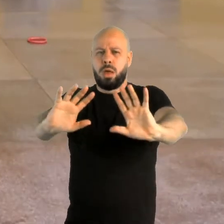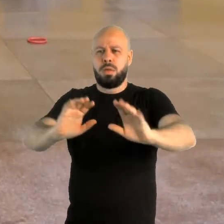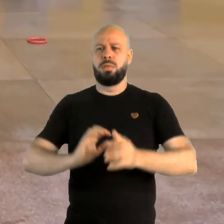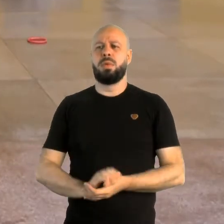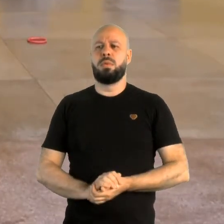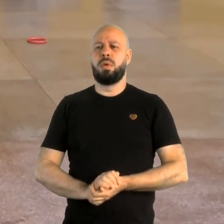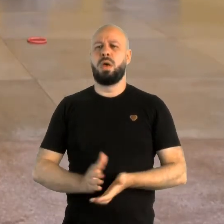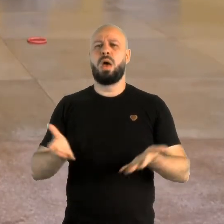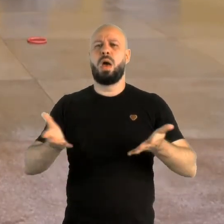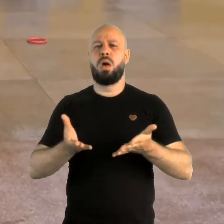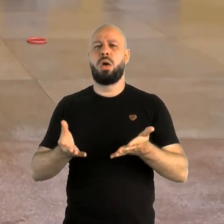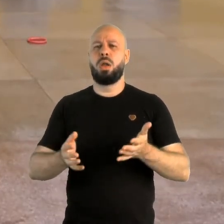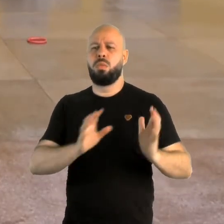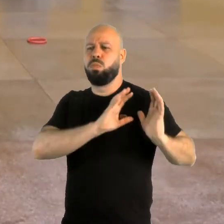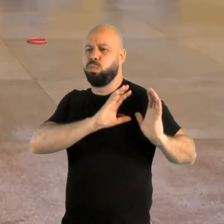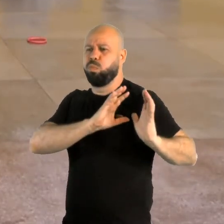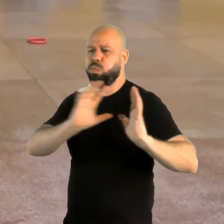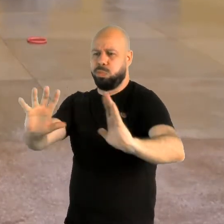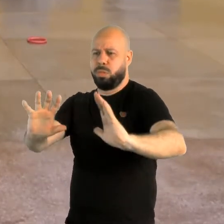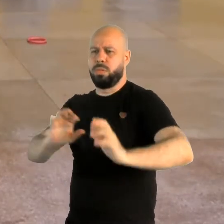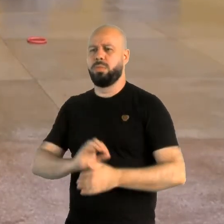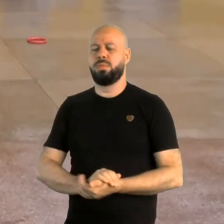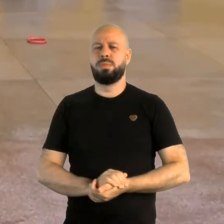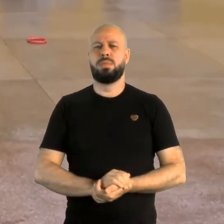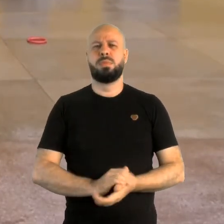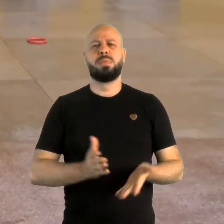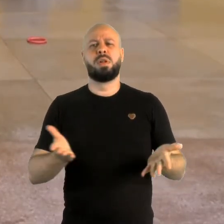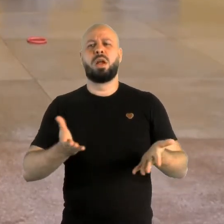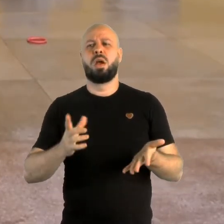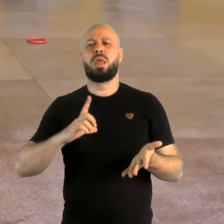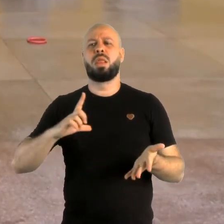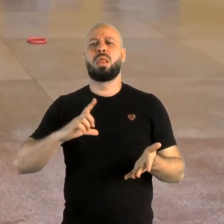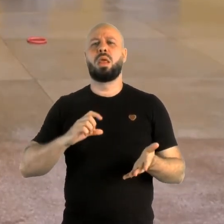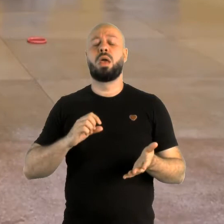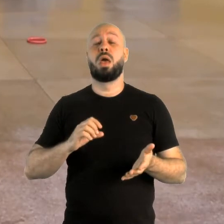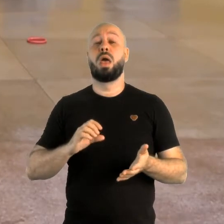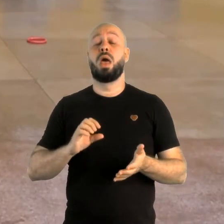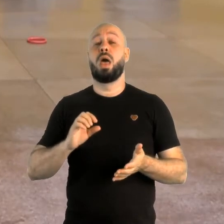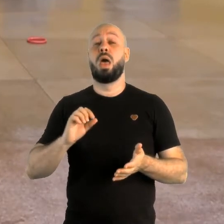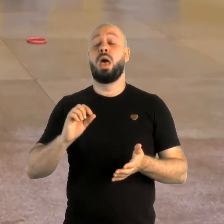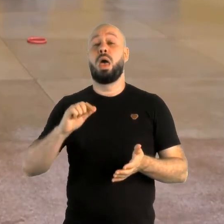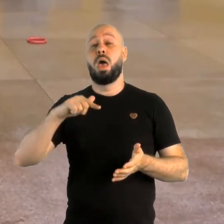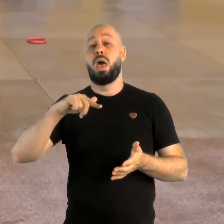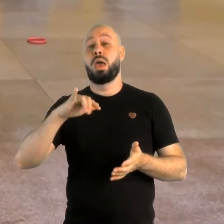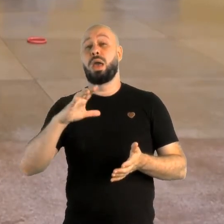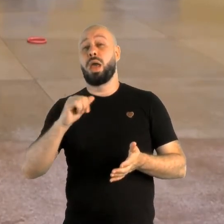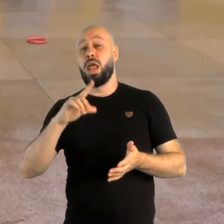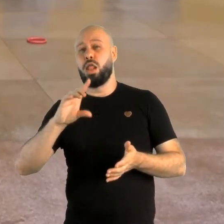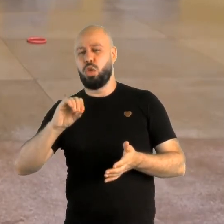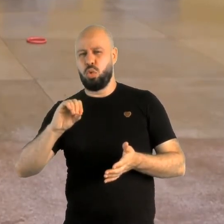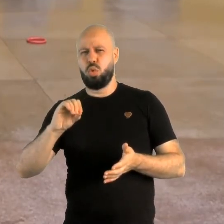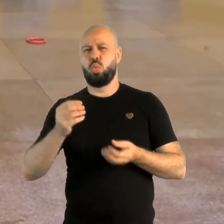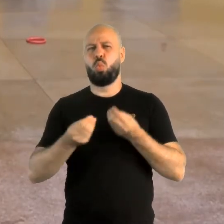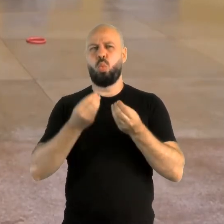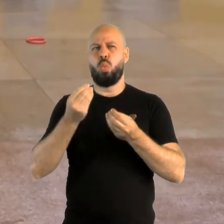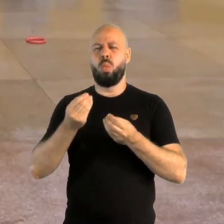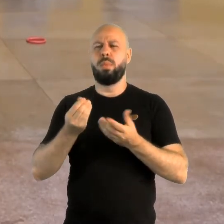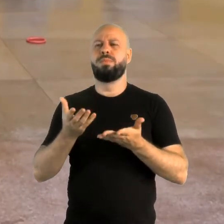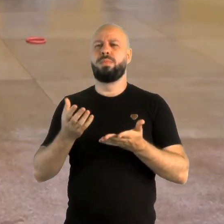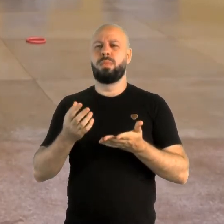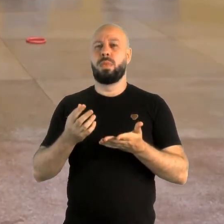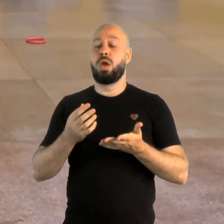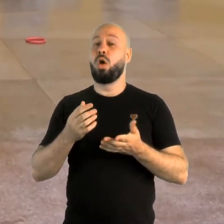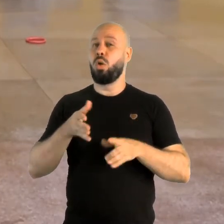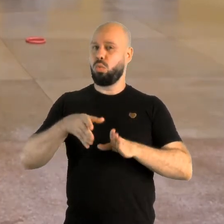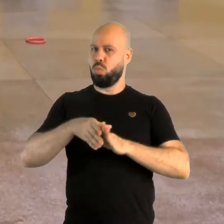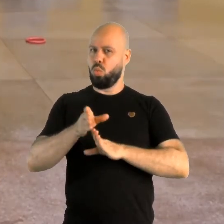Agora, passe ombro. Ok? E agora o passe picado ou picado. Esse passe, menino, é aconselhável que